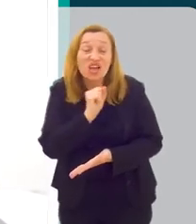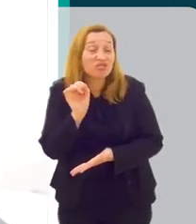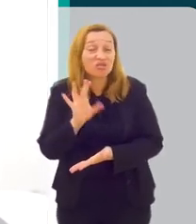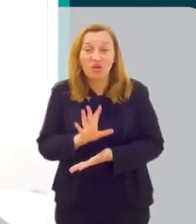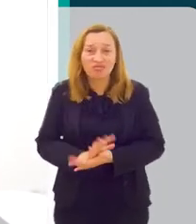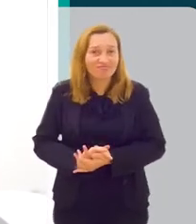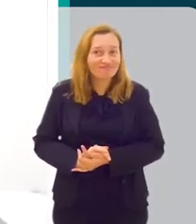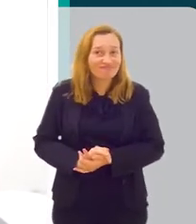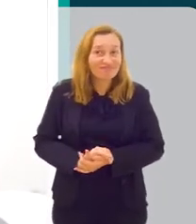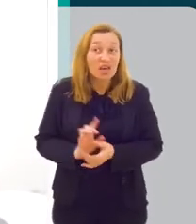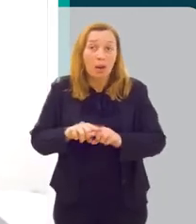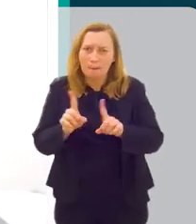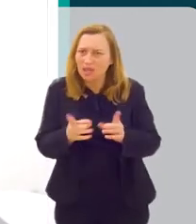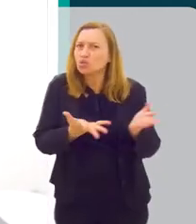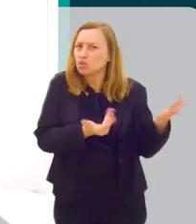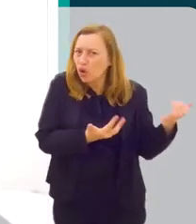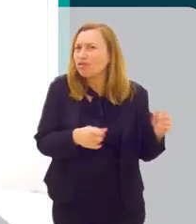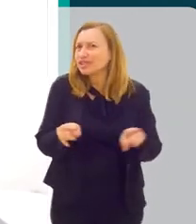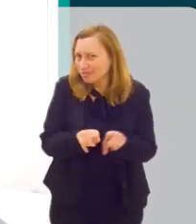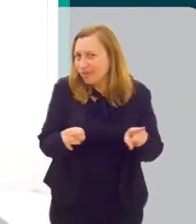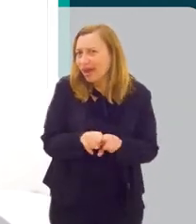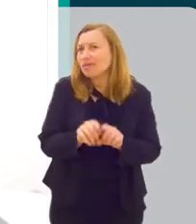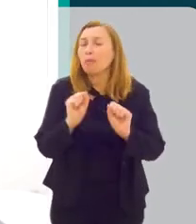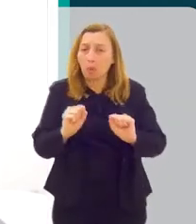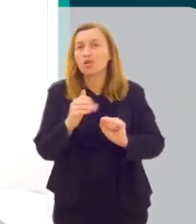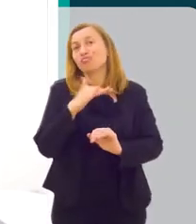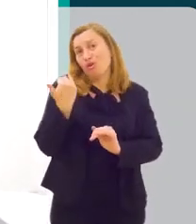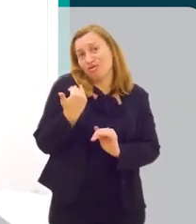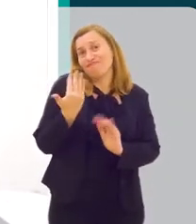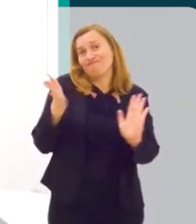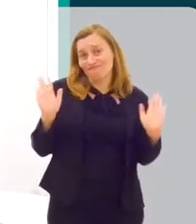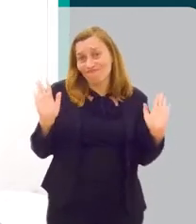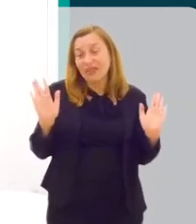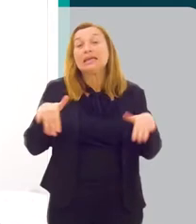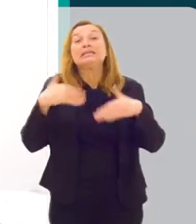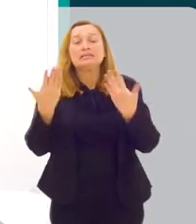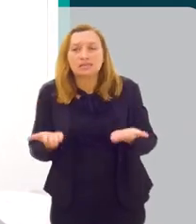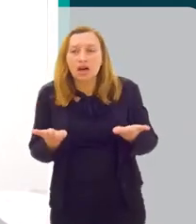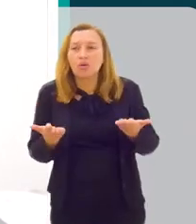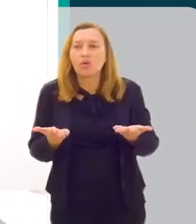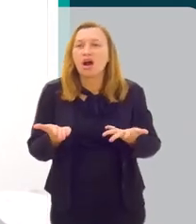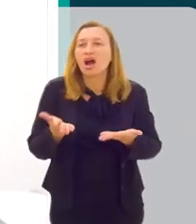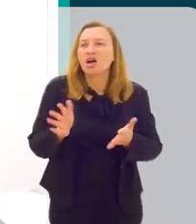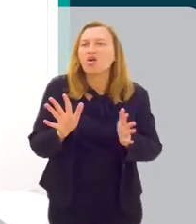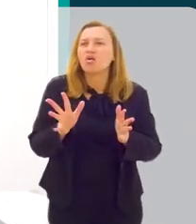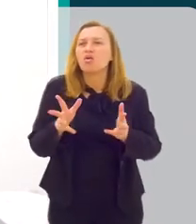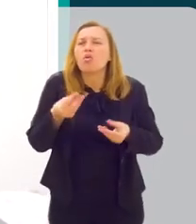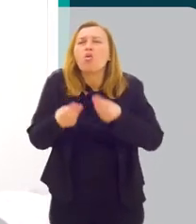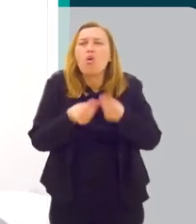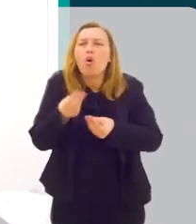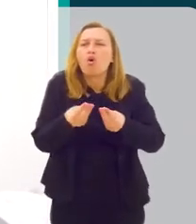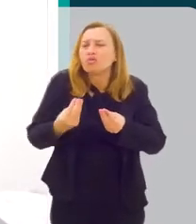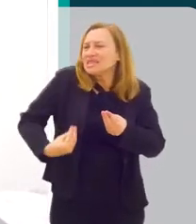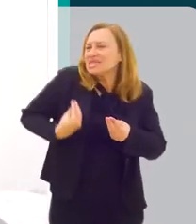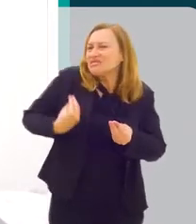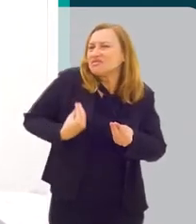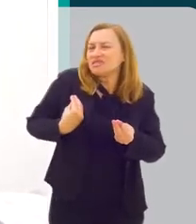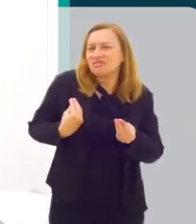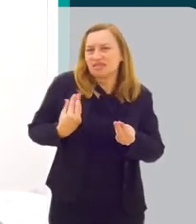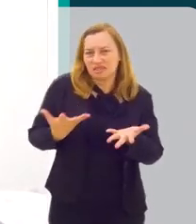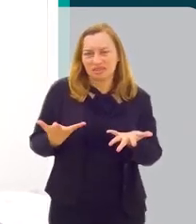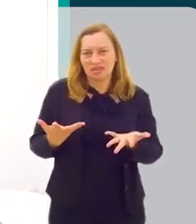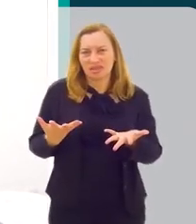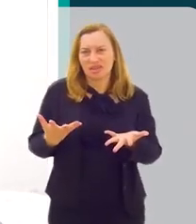com as pessoas mais idosas, mas o jovem também pode morrer. Então, a forma como se